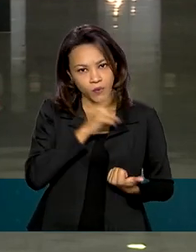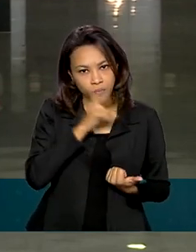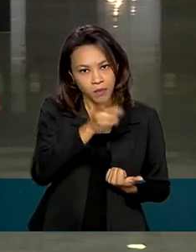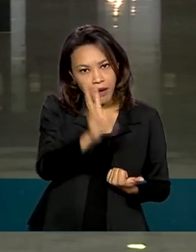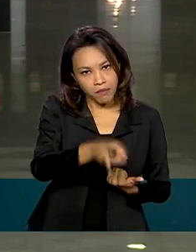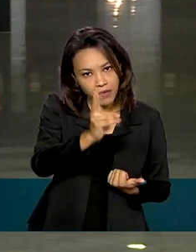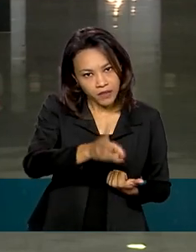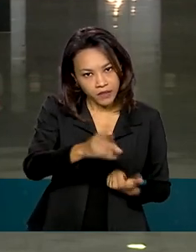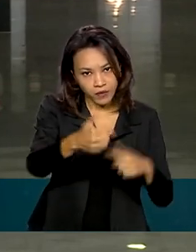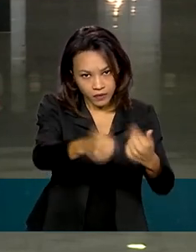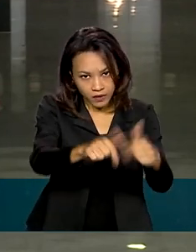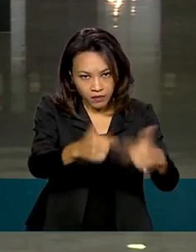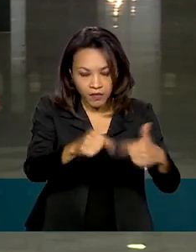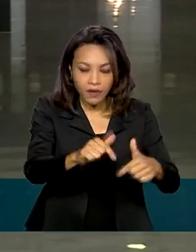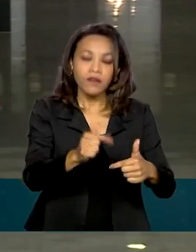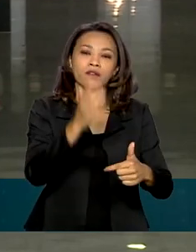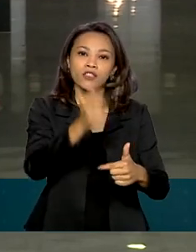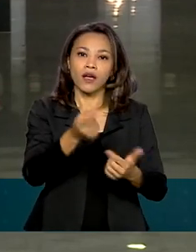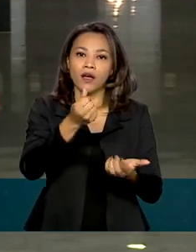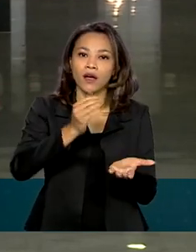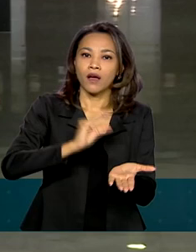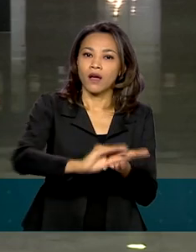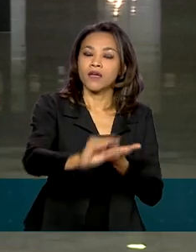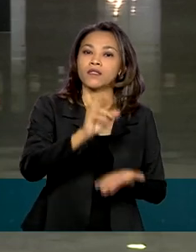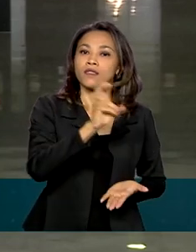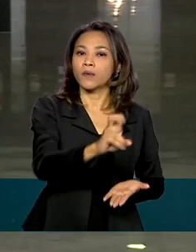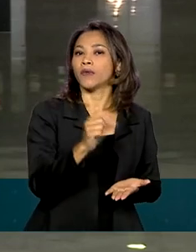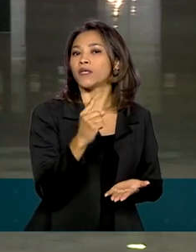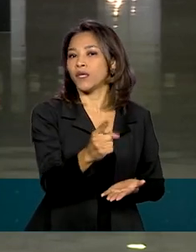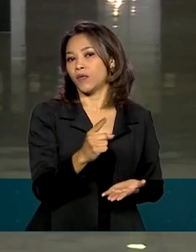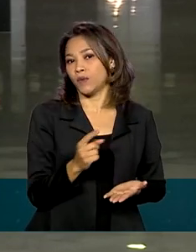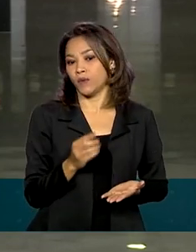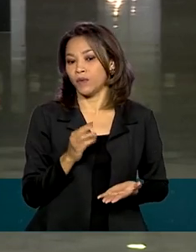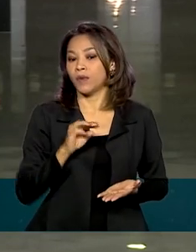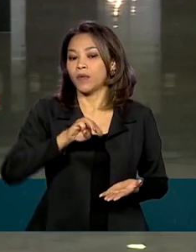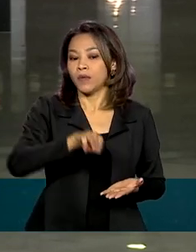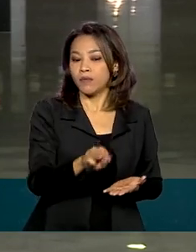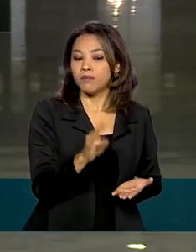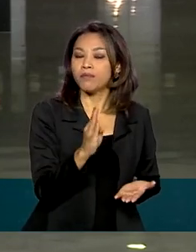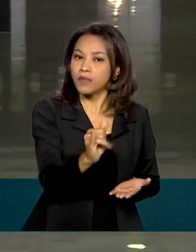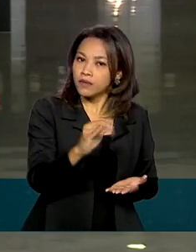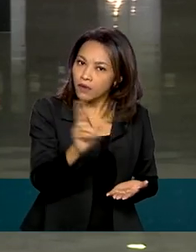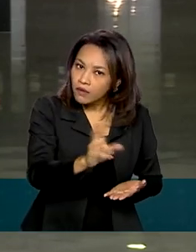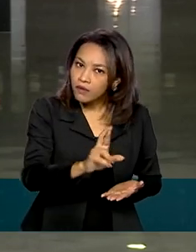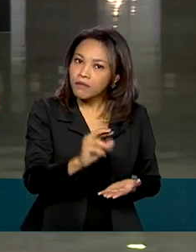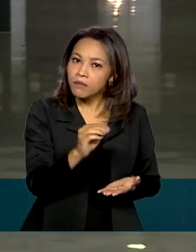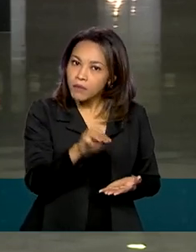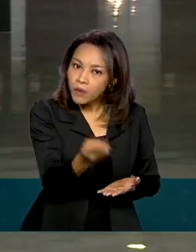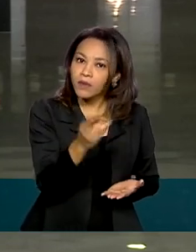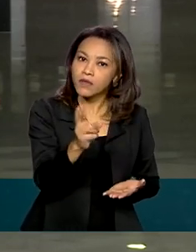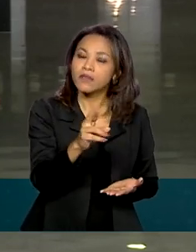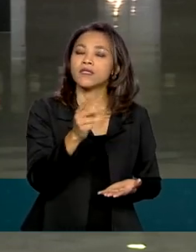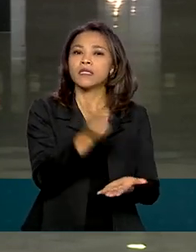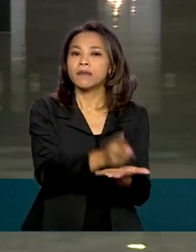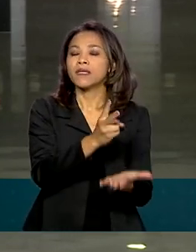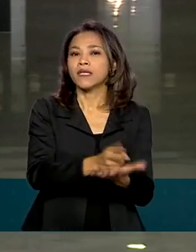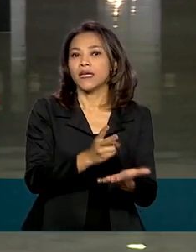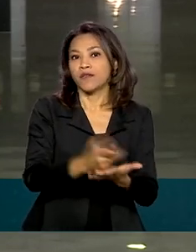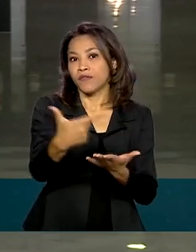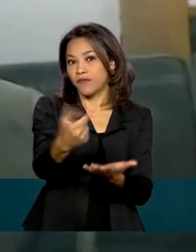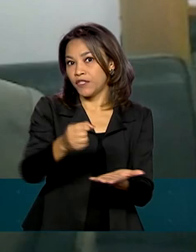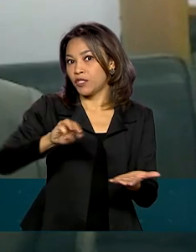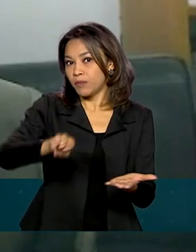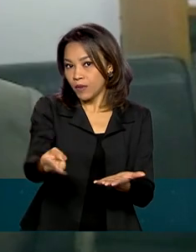emprego e da renda injetou 51 bilhões de reais na economia e preservou 20 milhões de